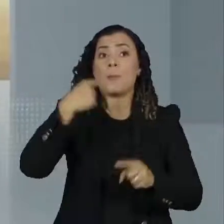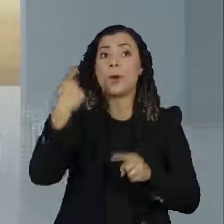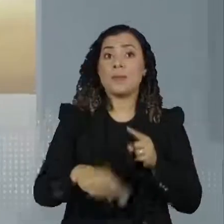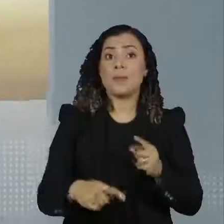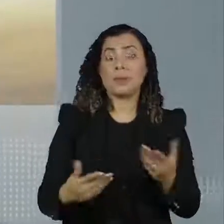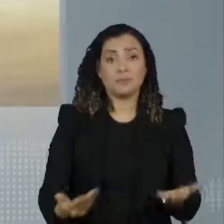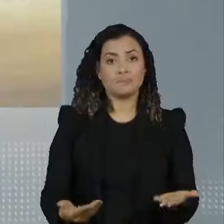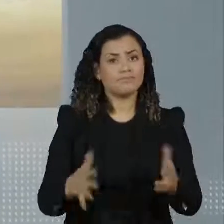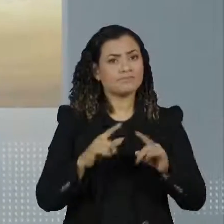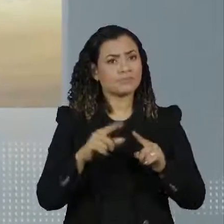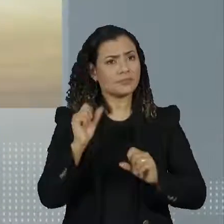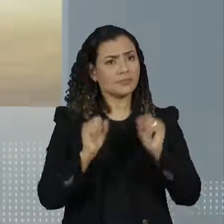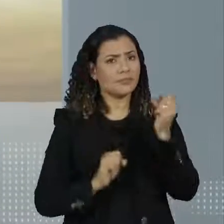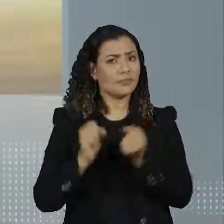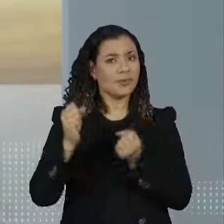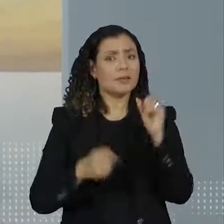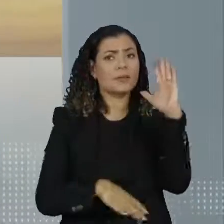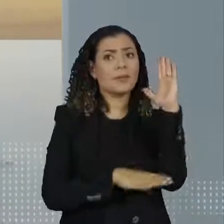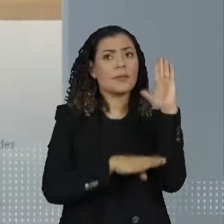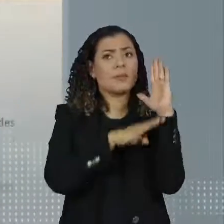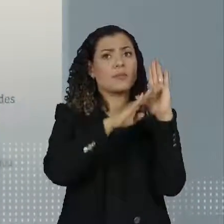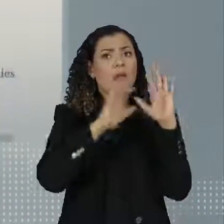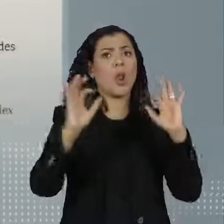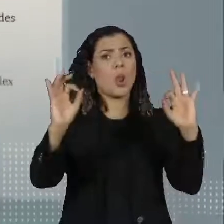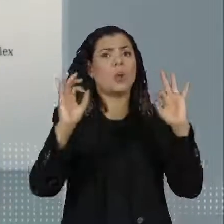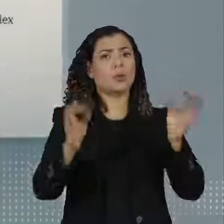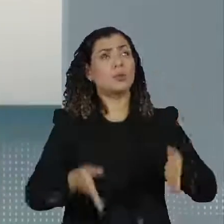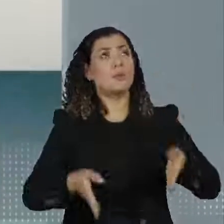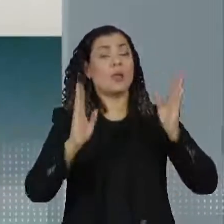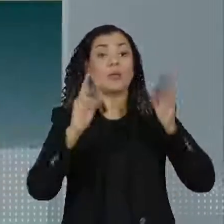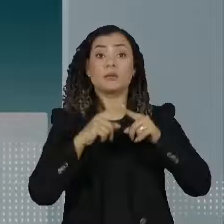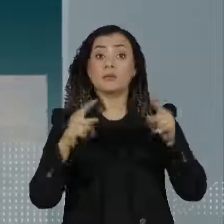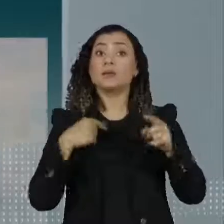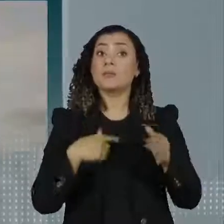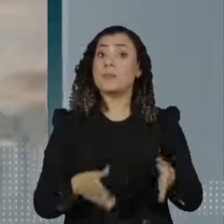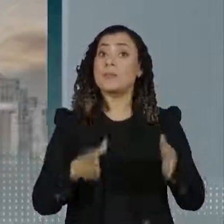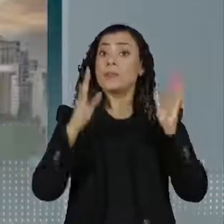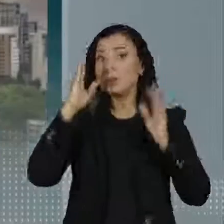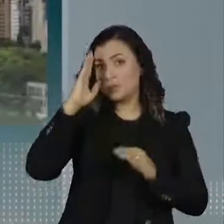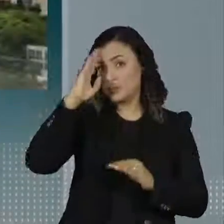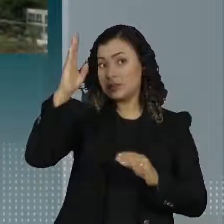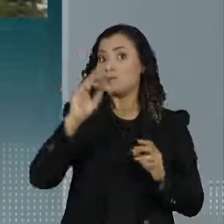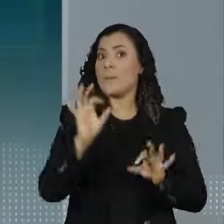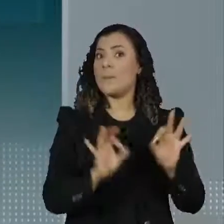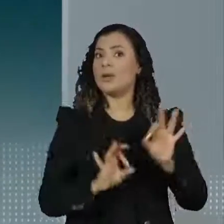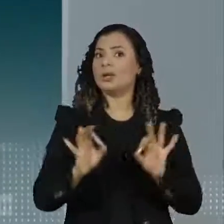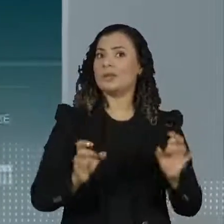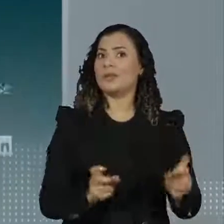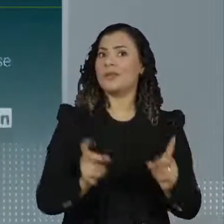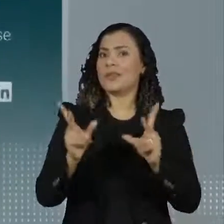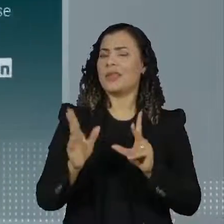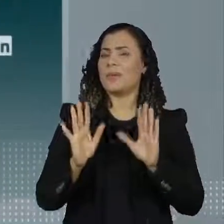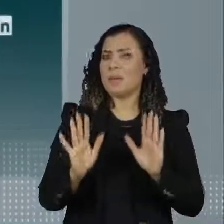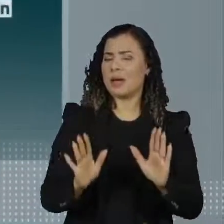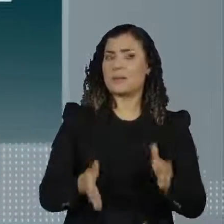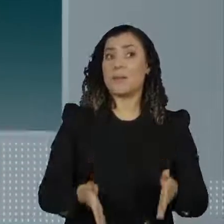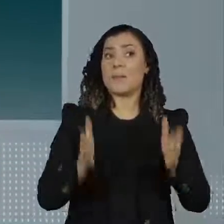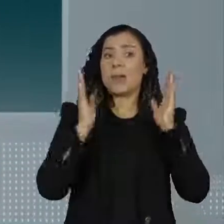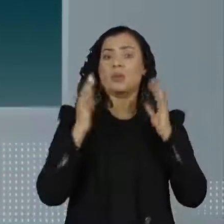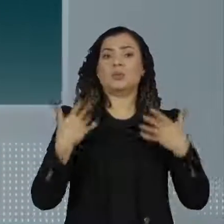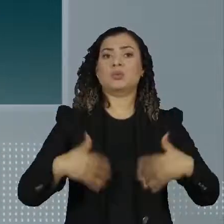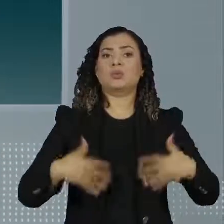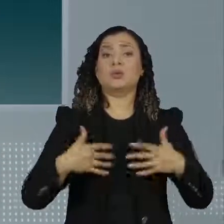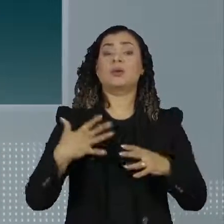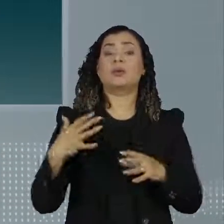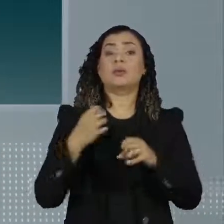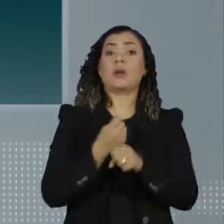construtora, que se especializou em empreendimentos de luxo, o prédio ainda aparece como um dos principais projetos. A torre de alto padrão tem,